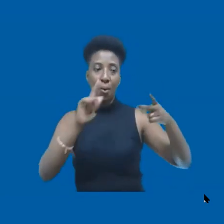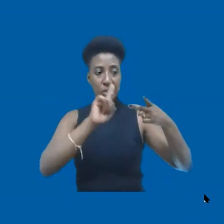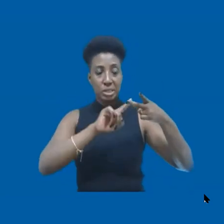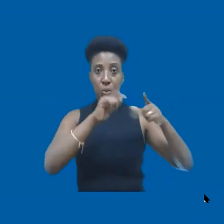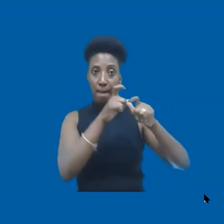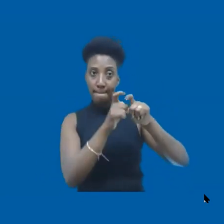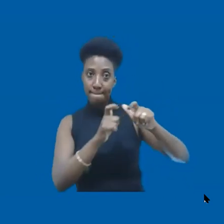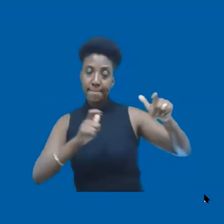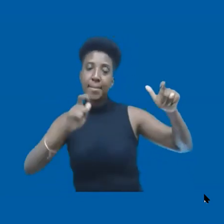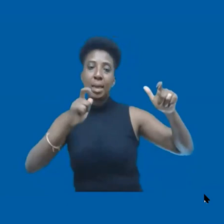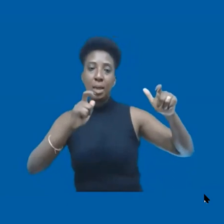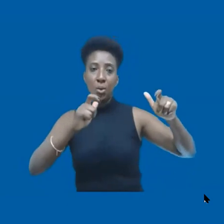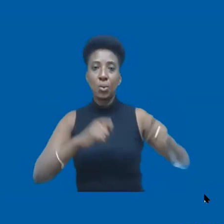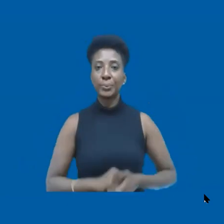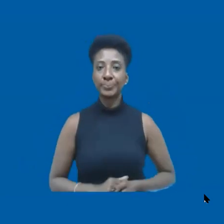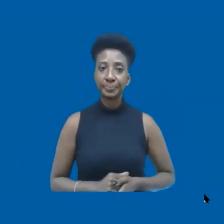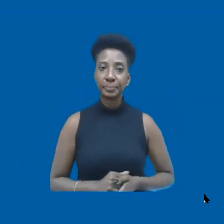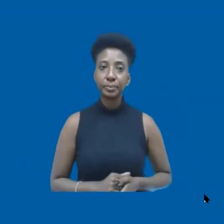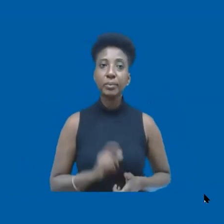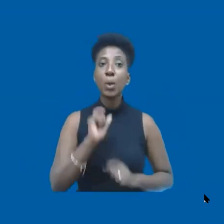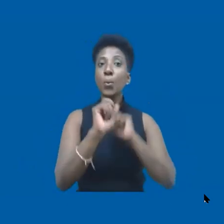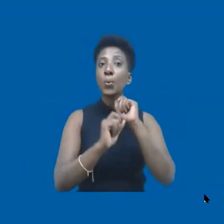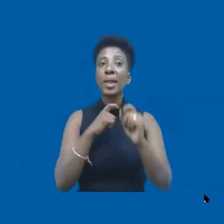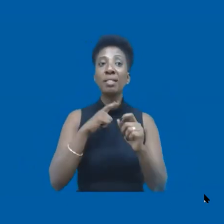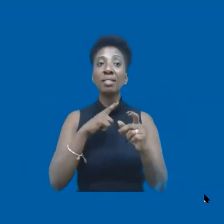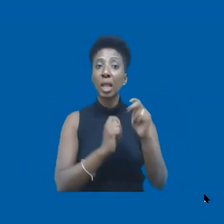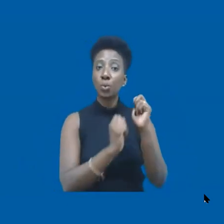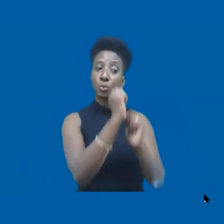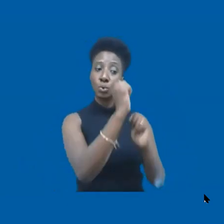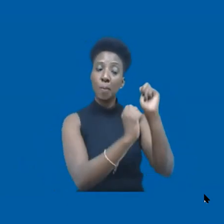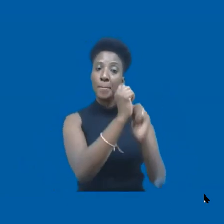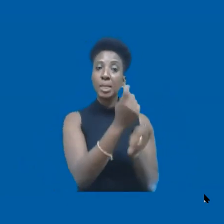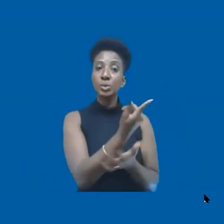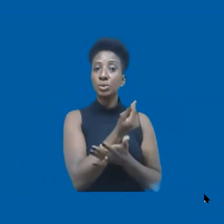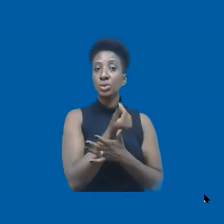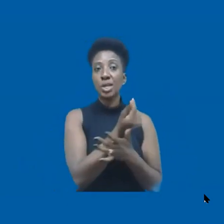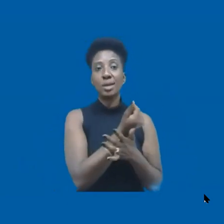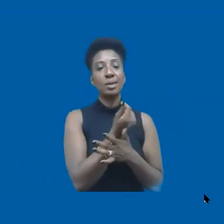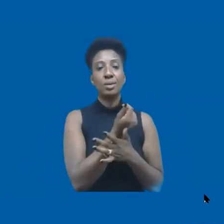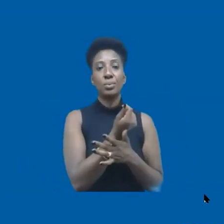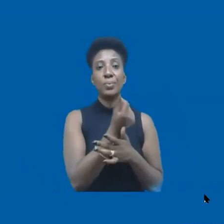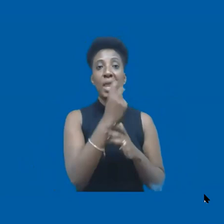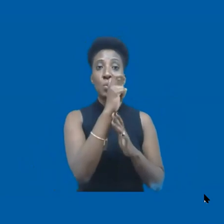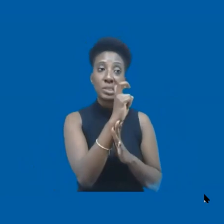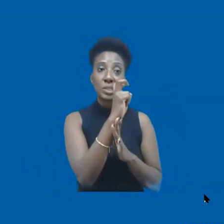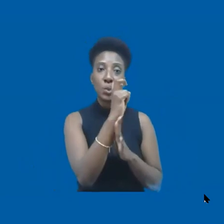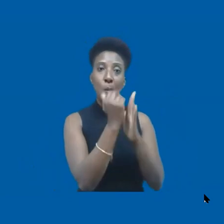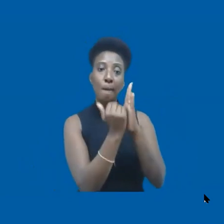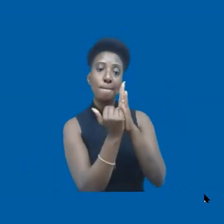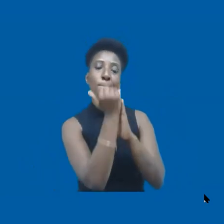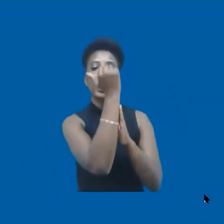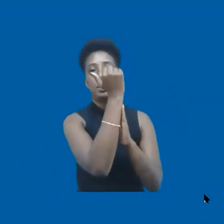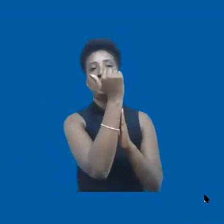segundo maior país do mundo em concentração de renda. E está entre os cinco maiores desiguais, mais